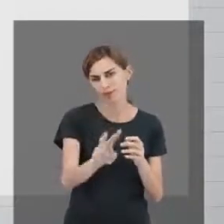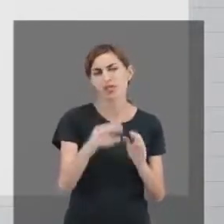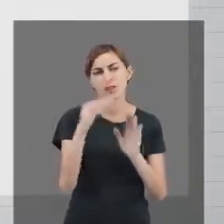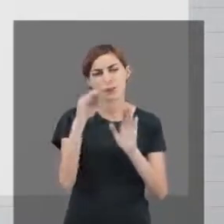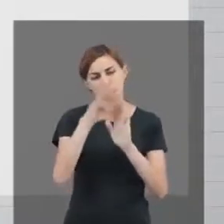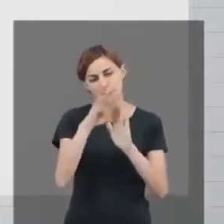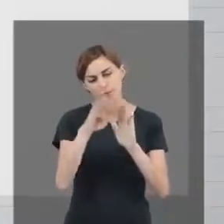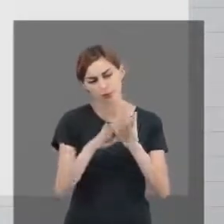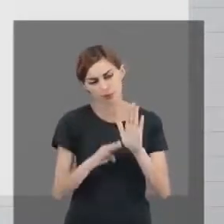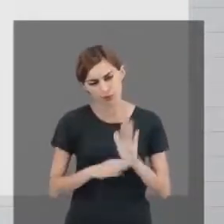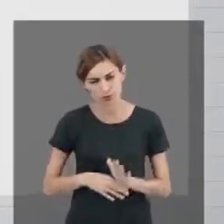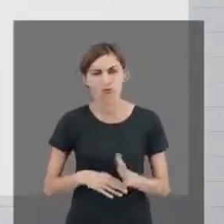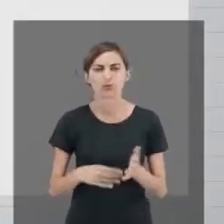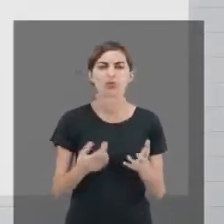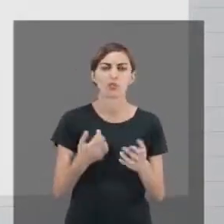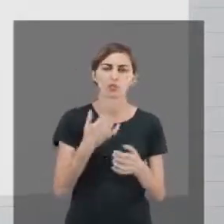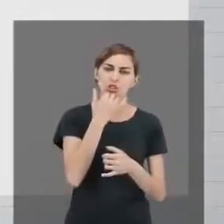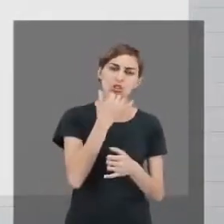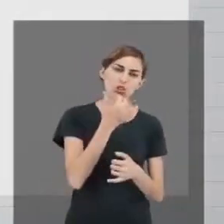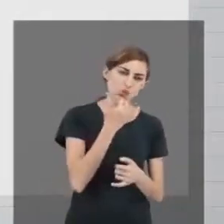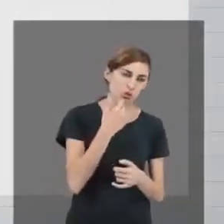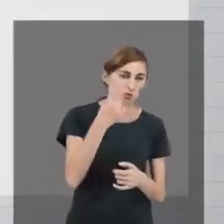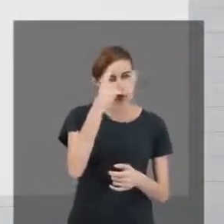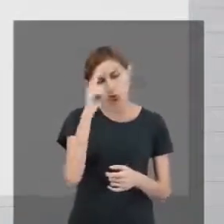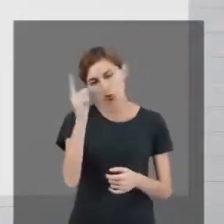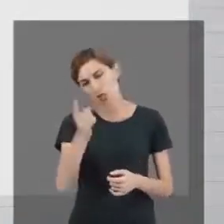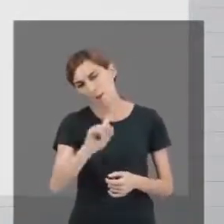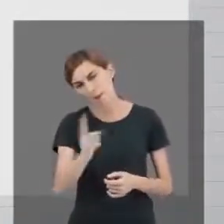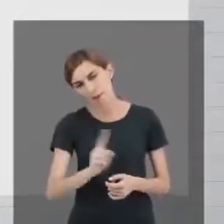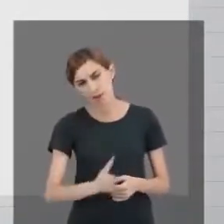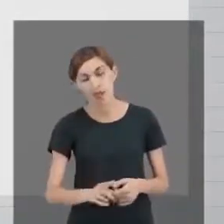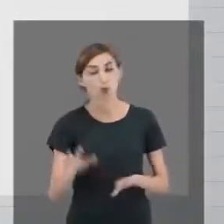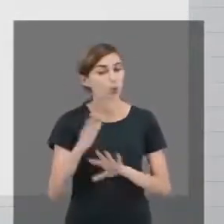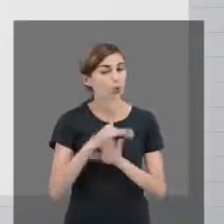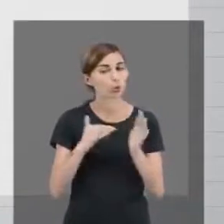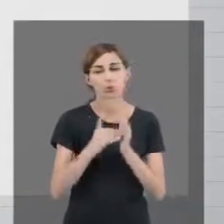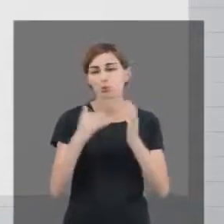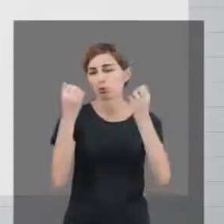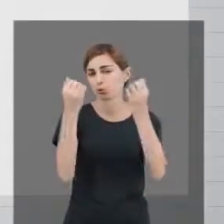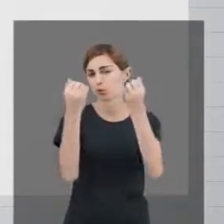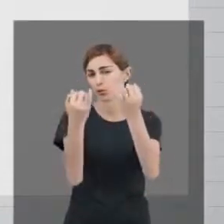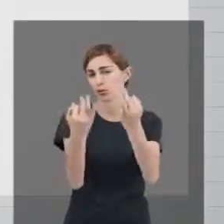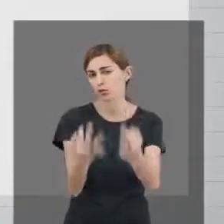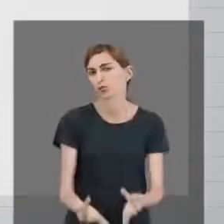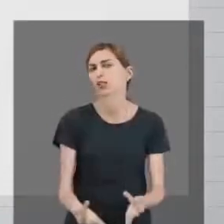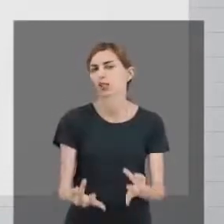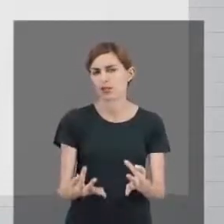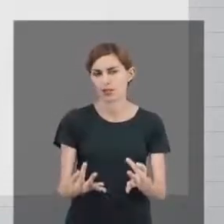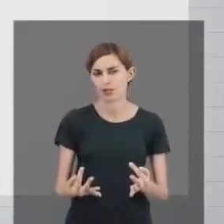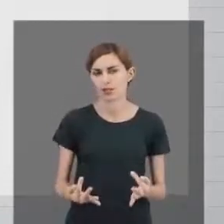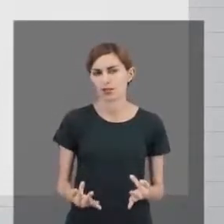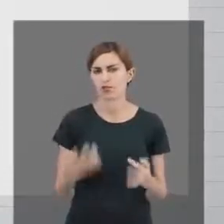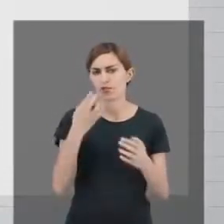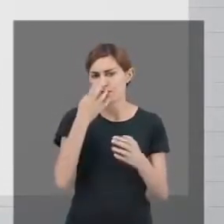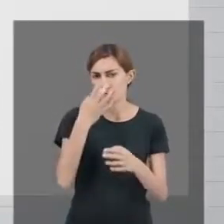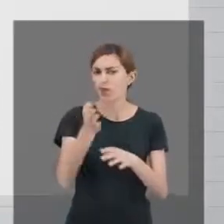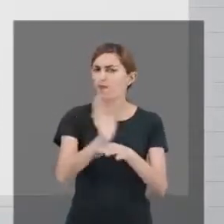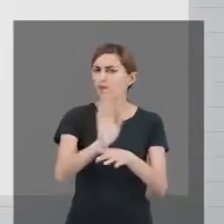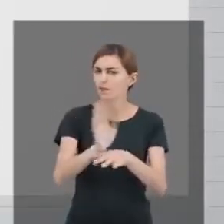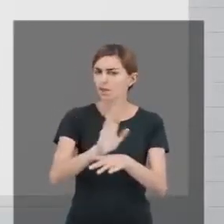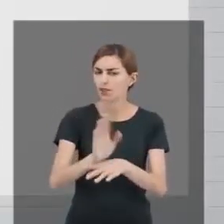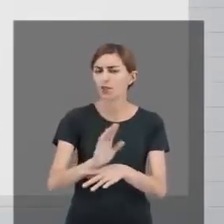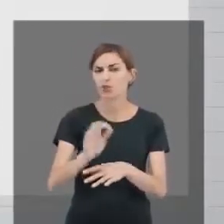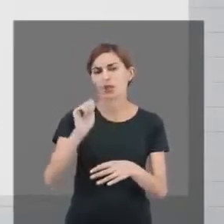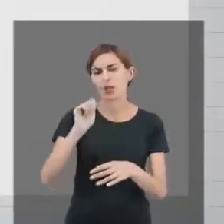programam. Não tem desculpa para depois você dizer que não sabia. Está tudo lá explicadinho. Acessem esses materiais. Assistam os vídeos de